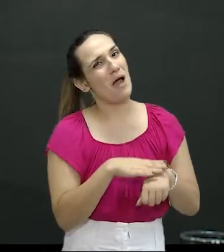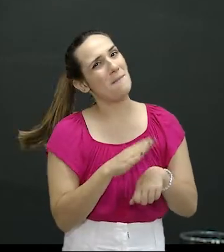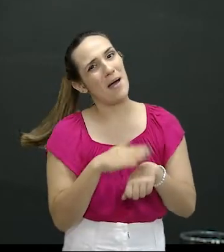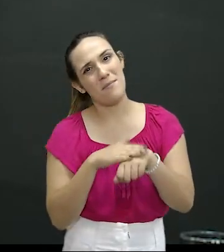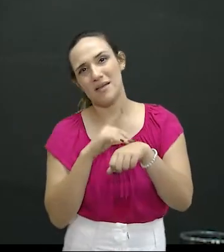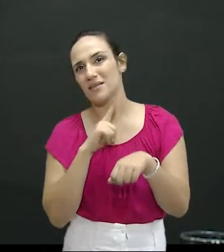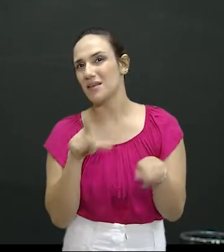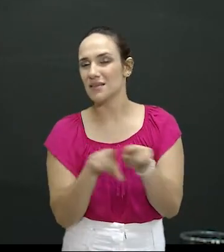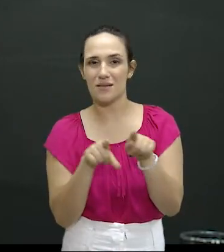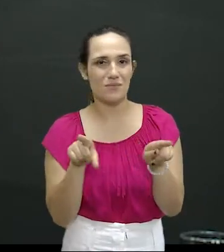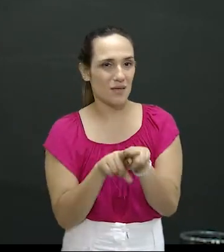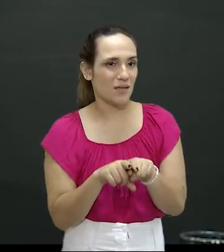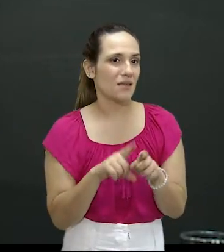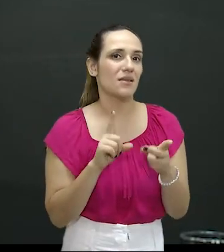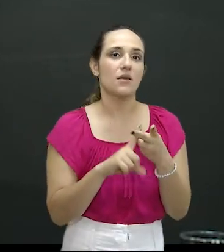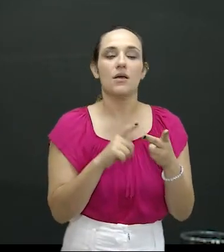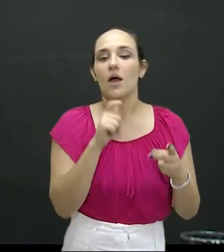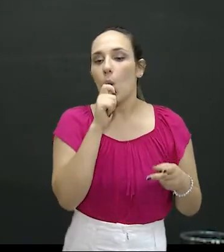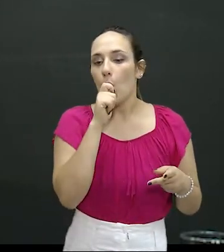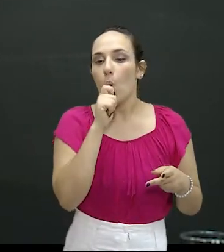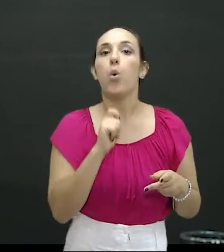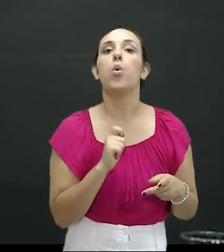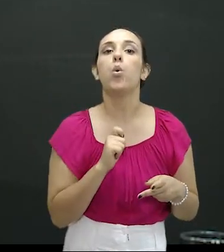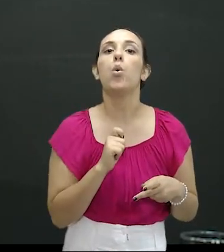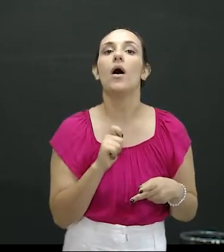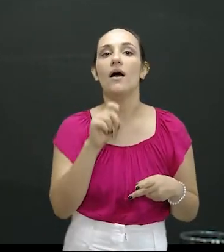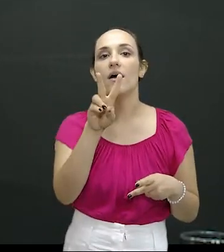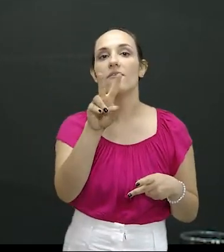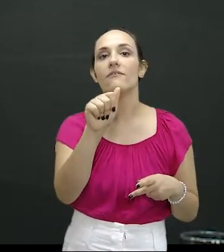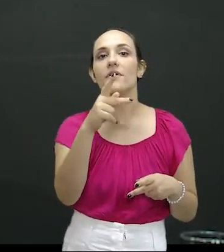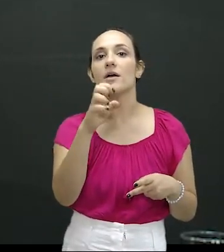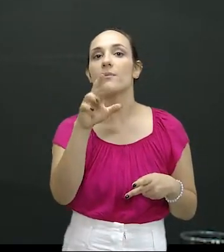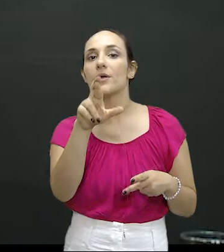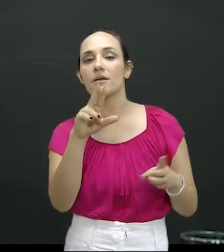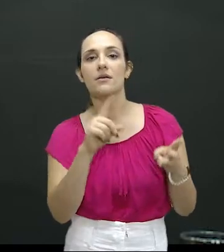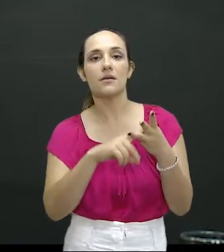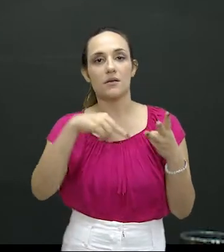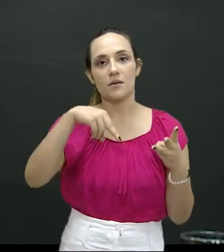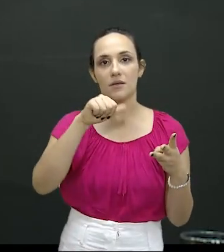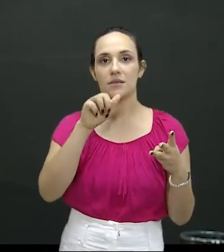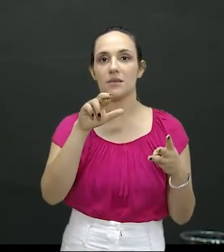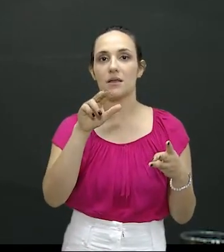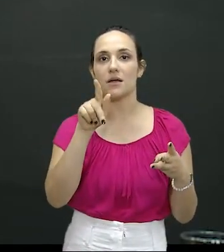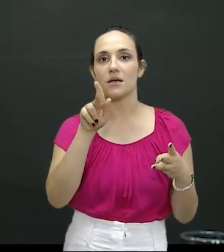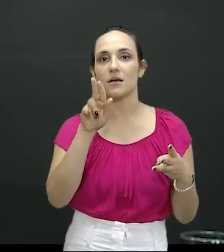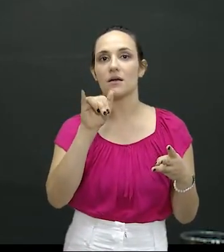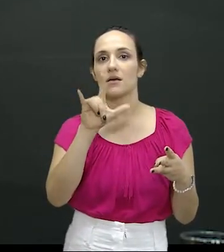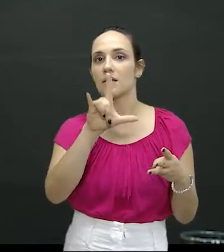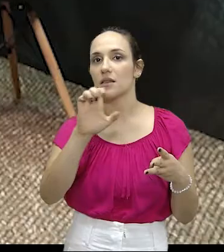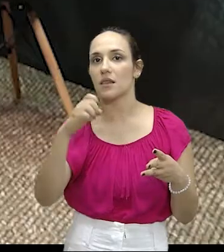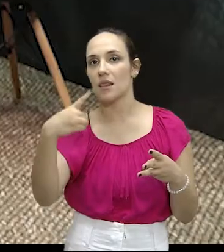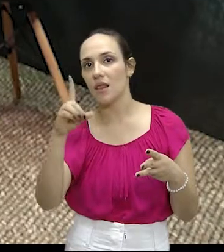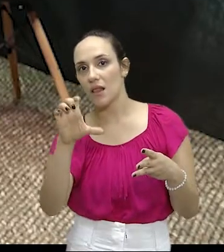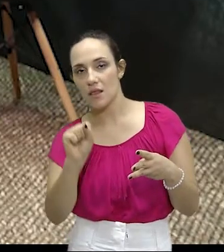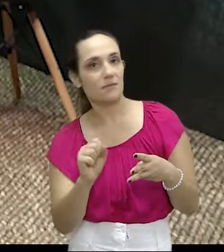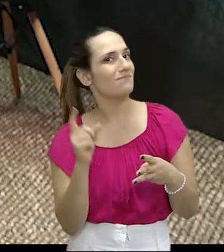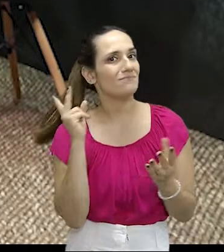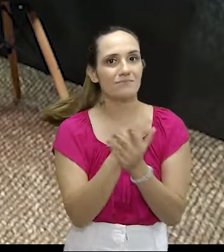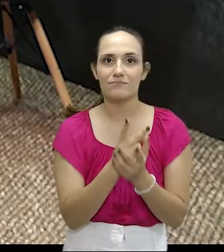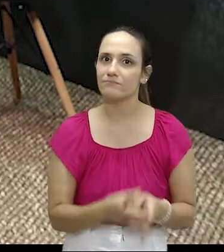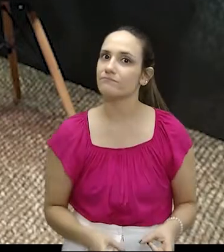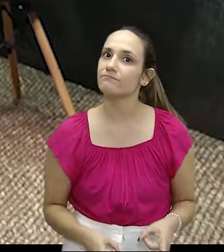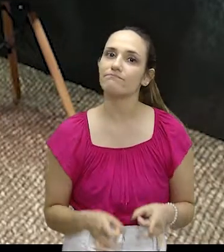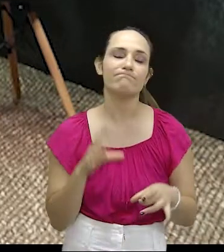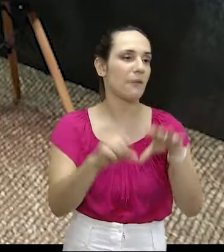as variações, são os cigarros eletrônicos, os narguiles, os narguilhés. Então, esse é um grande montante nessas apreensões, nós sempre temos essas